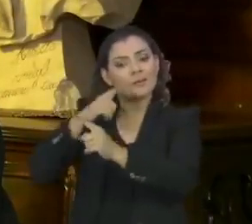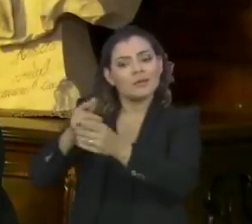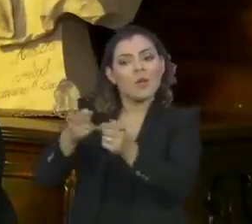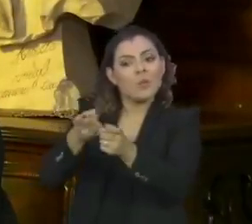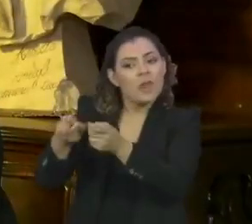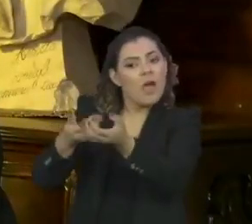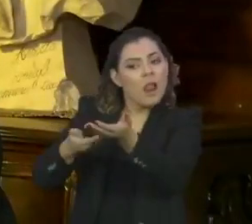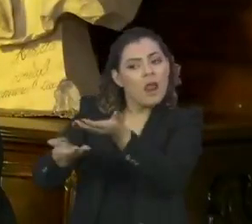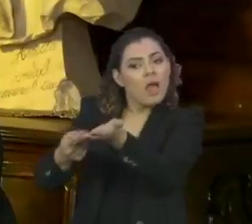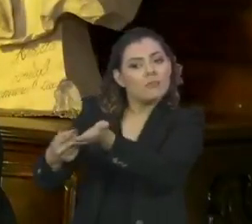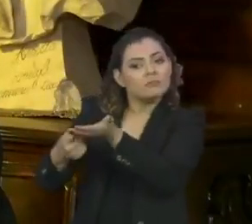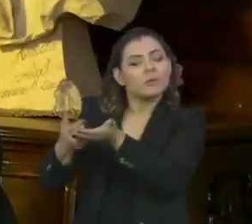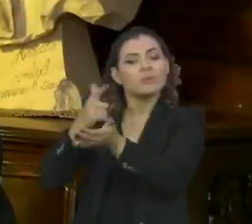reuniões e as suas organizações.